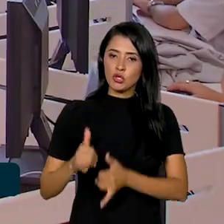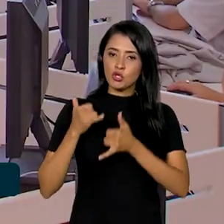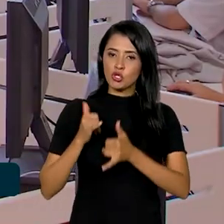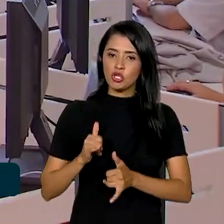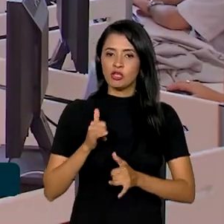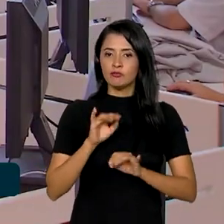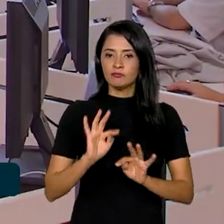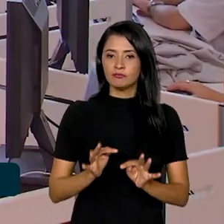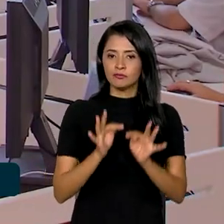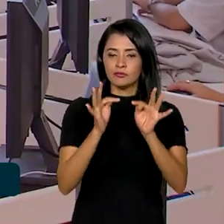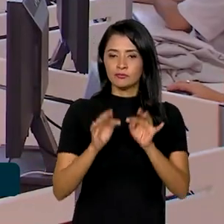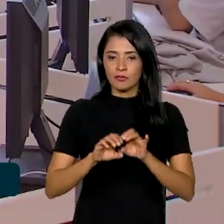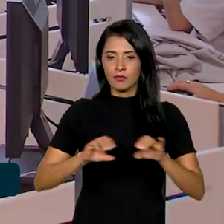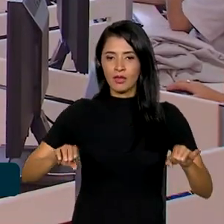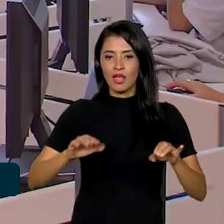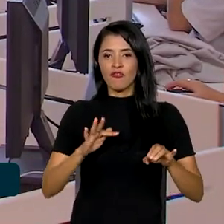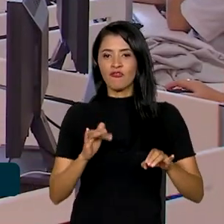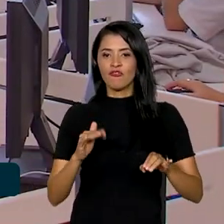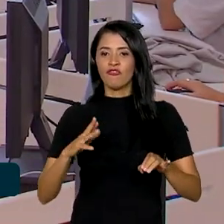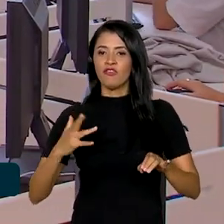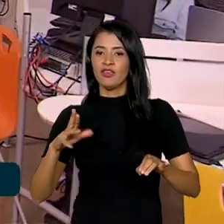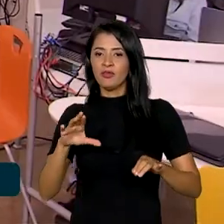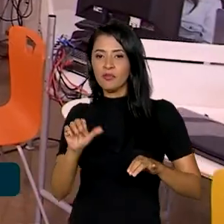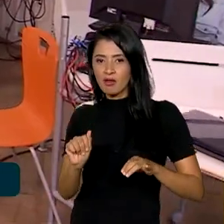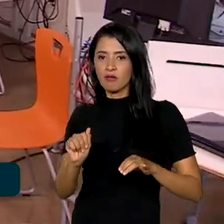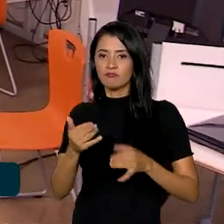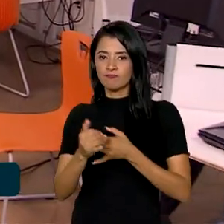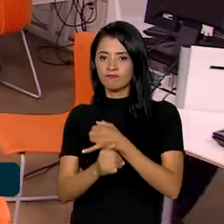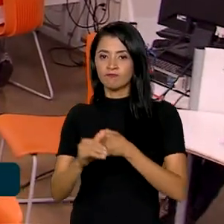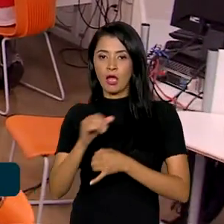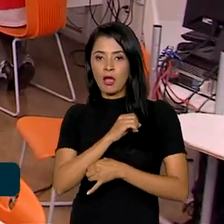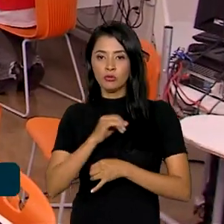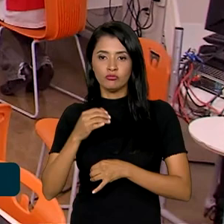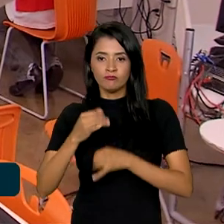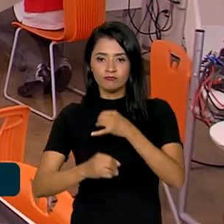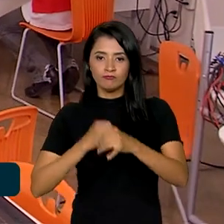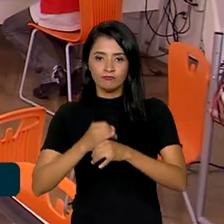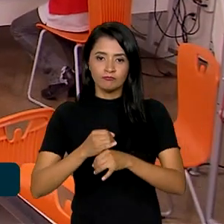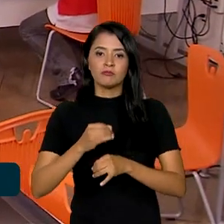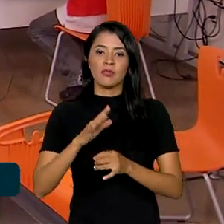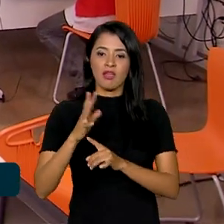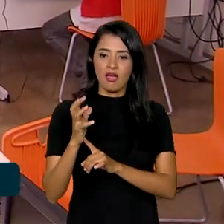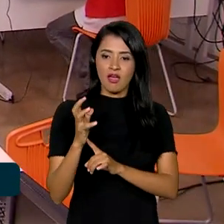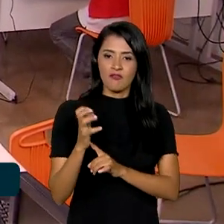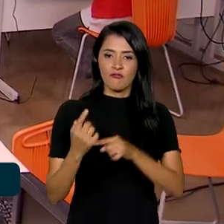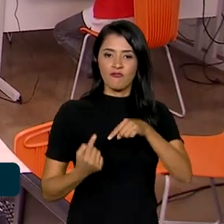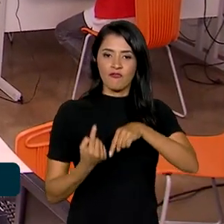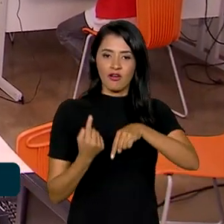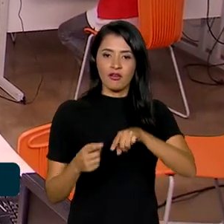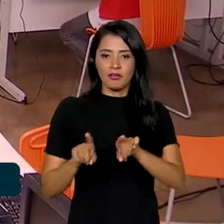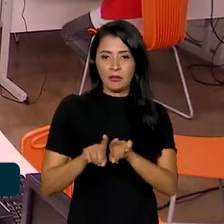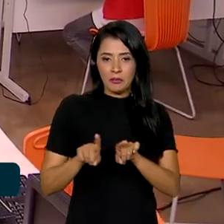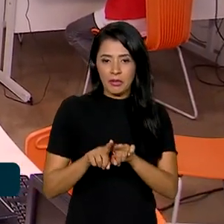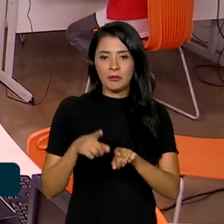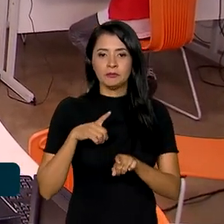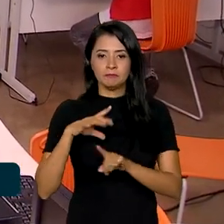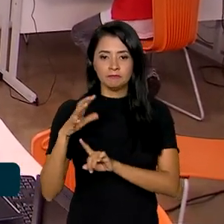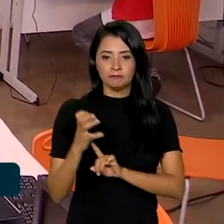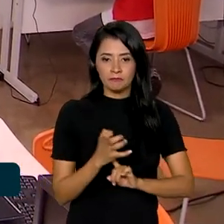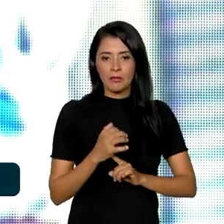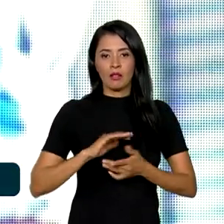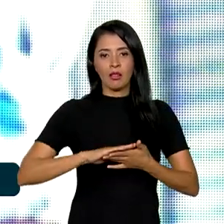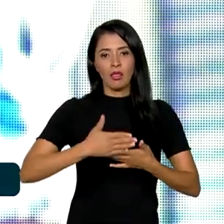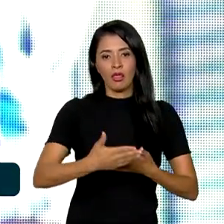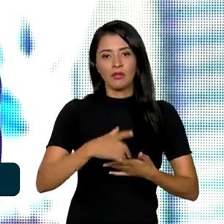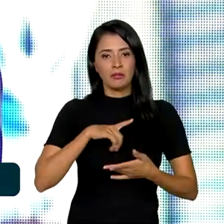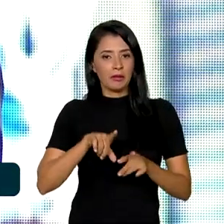tecnologia de fibra ótica com conexão de velocidade, rede Wi-Fi para o uso pedagógico e equipamentos portáteis como laptops.